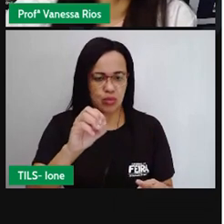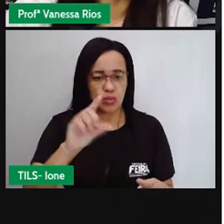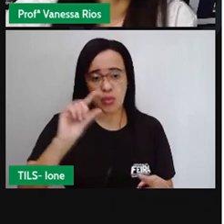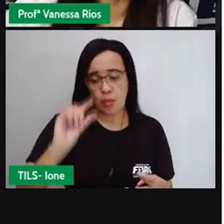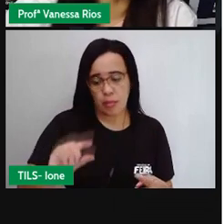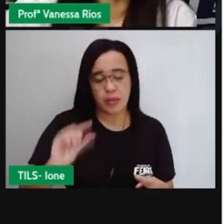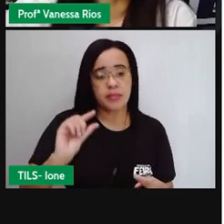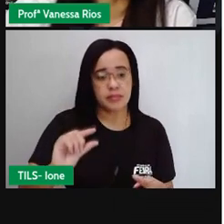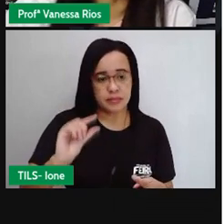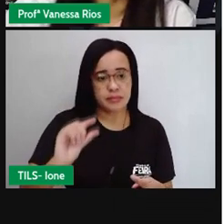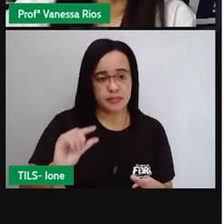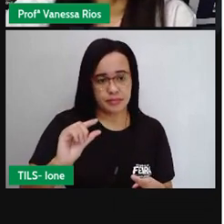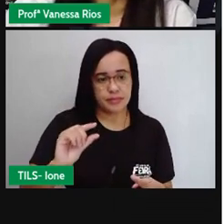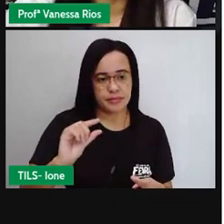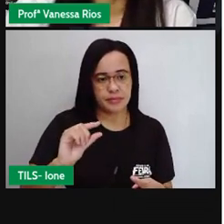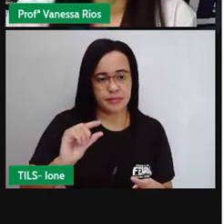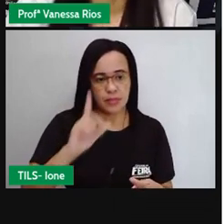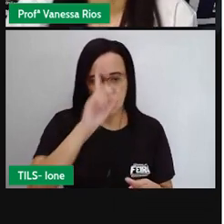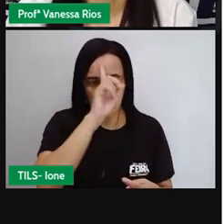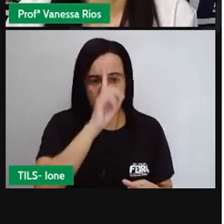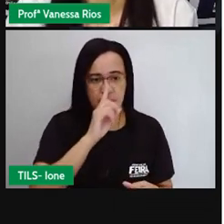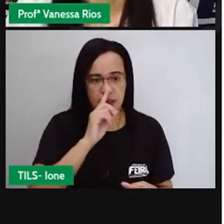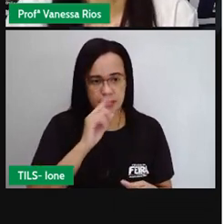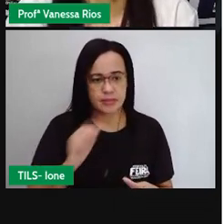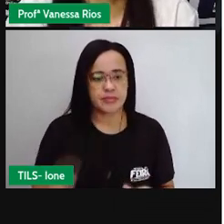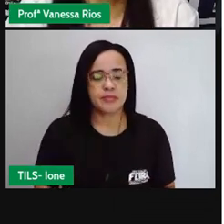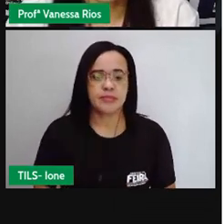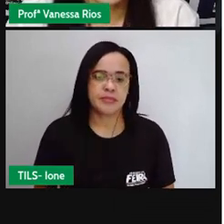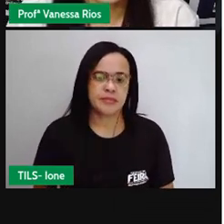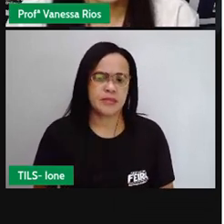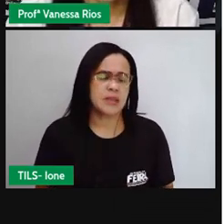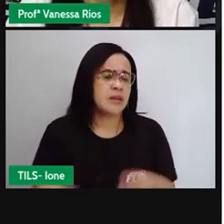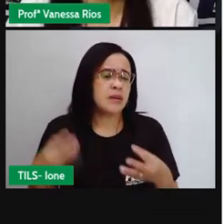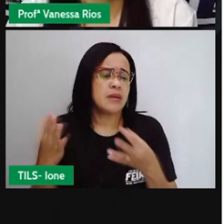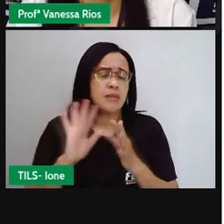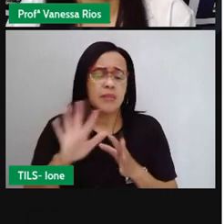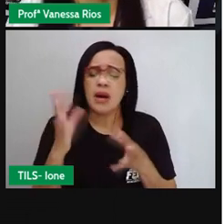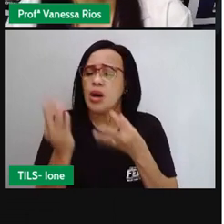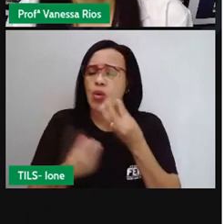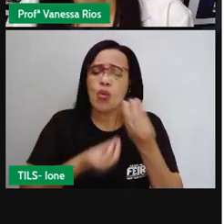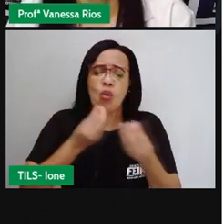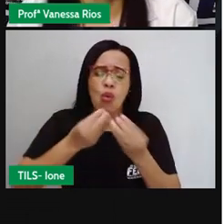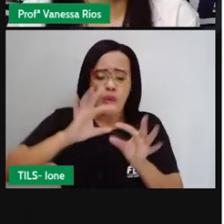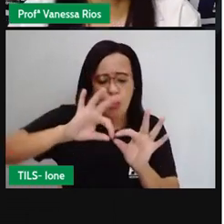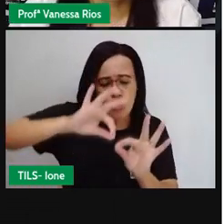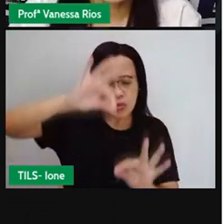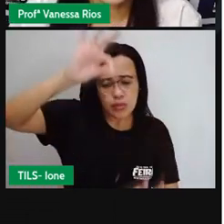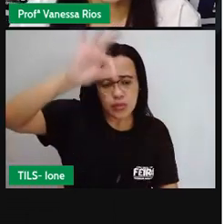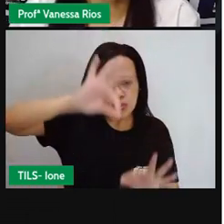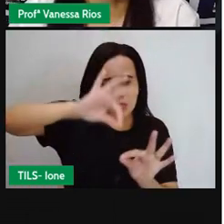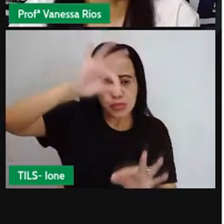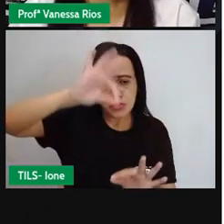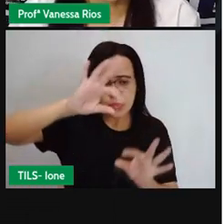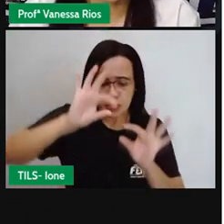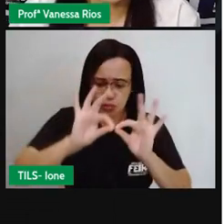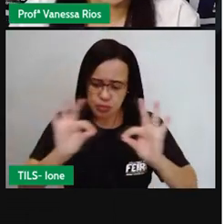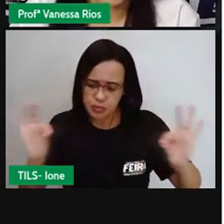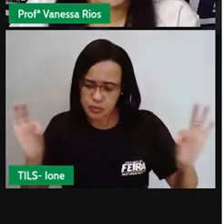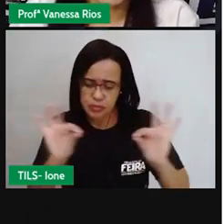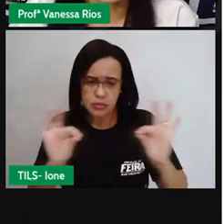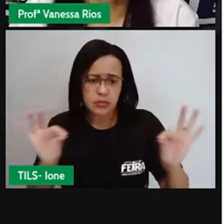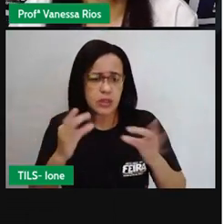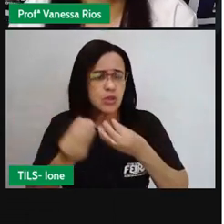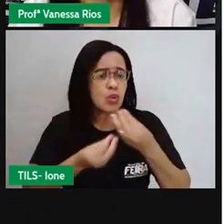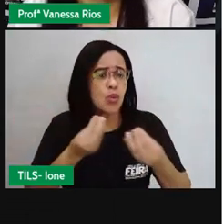Então, é essa medida aqui. Mas como é que a gente mede, não é? Uma semirreta, uma linha, a gente vai usar a